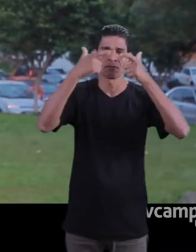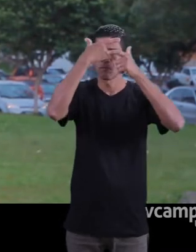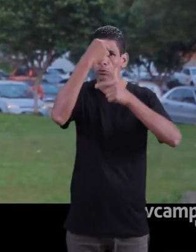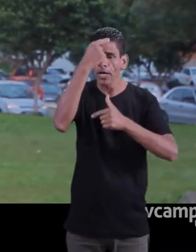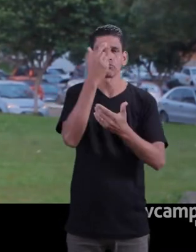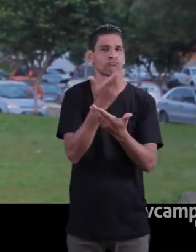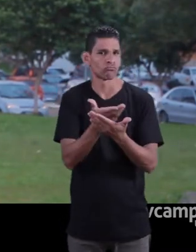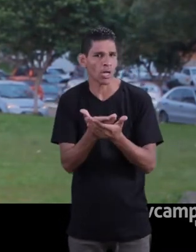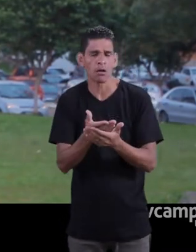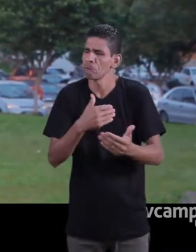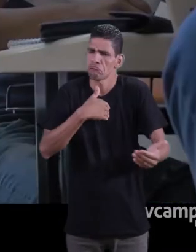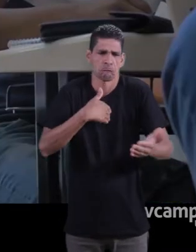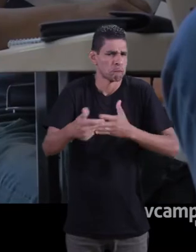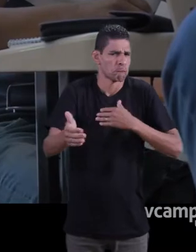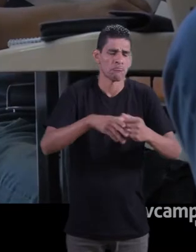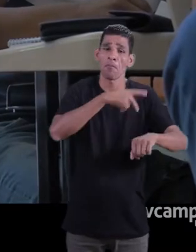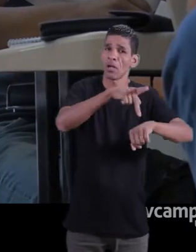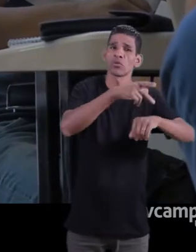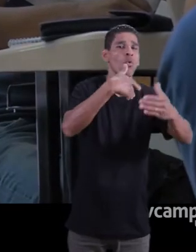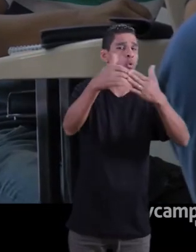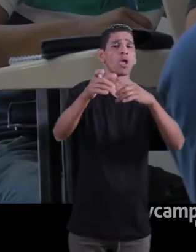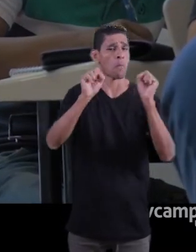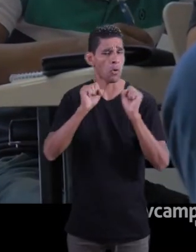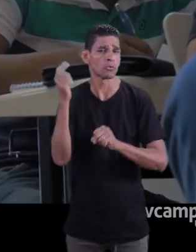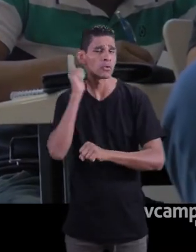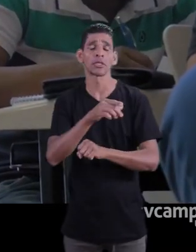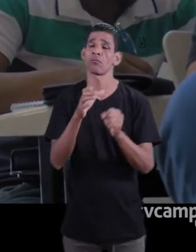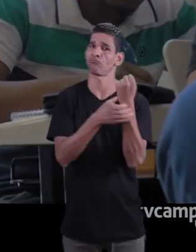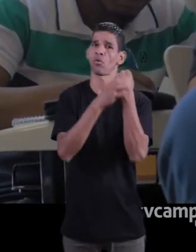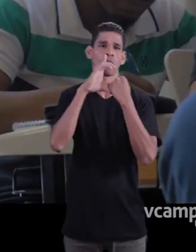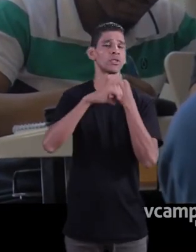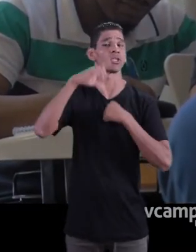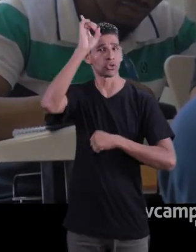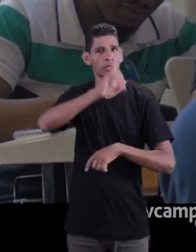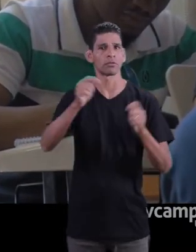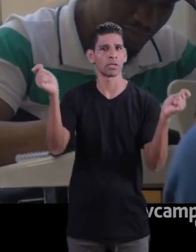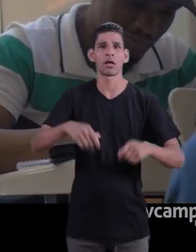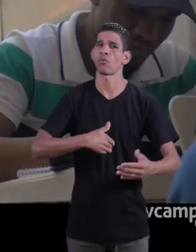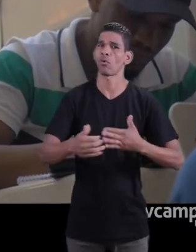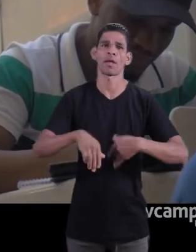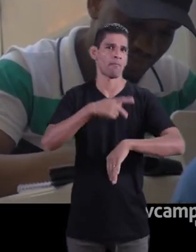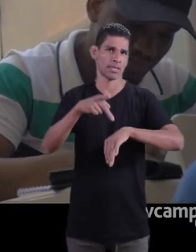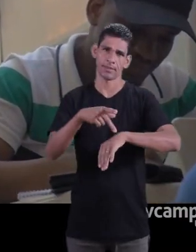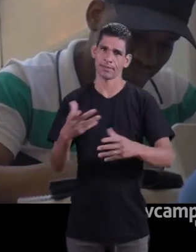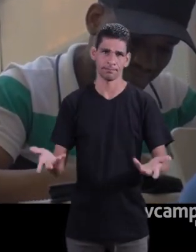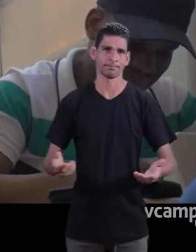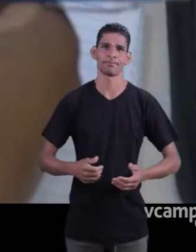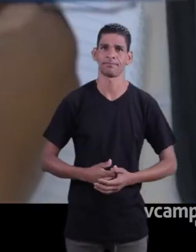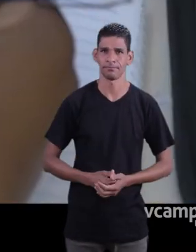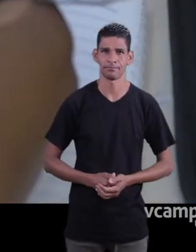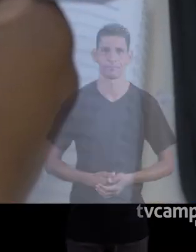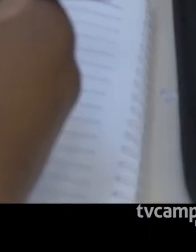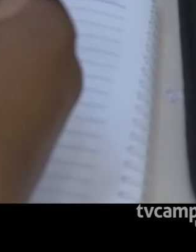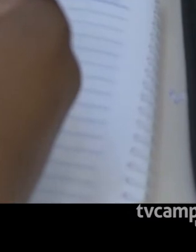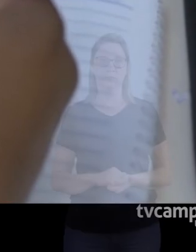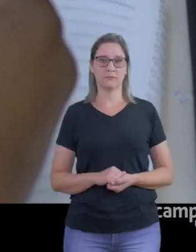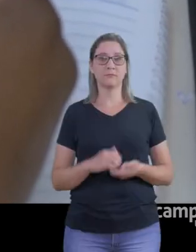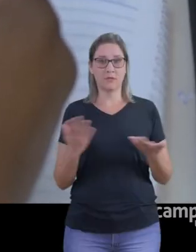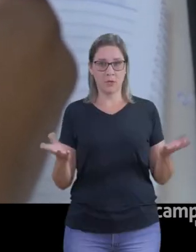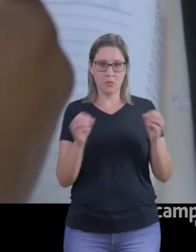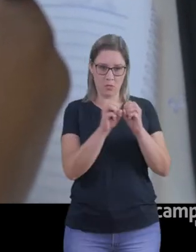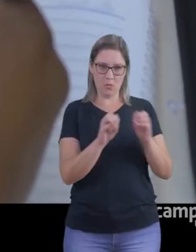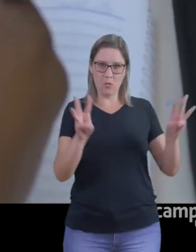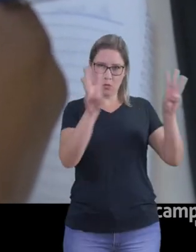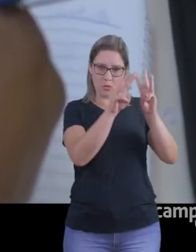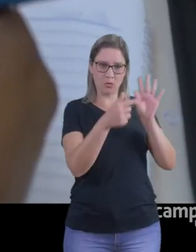acesso à educação em um ensino superior, ele independe de nacionalidade e que ele deve ser garantido independentemente de nacionalidade. Dados da ONU